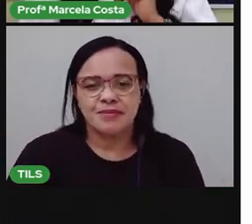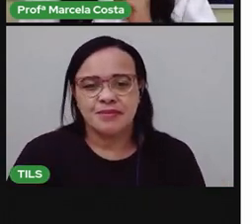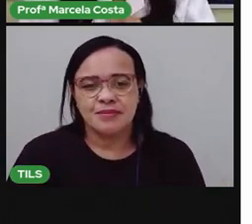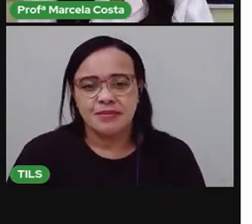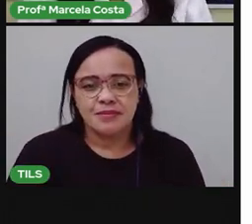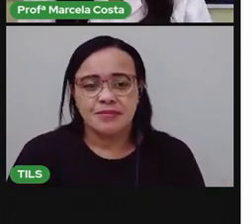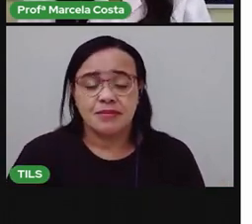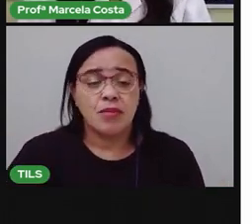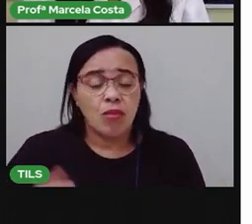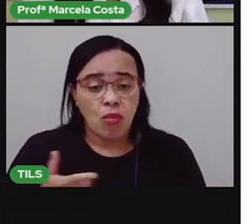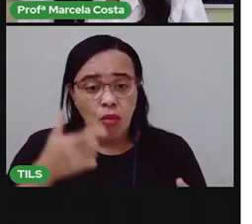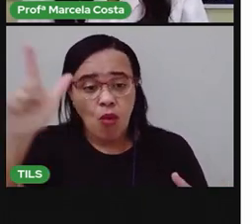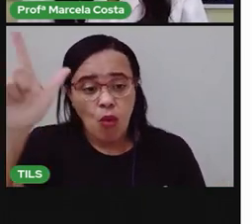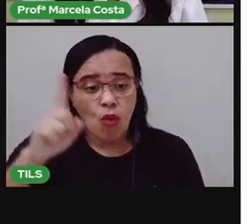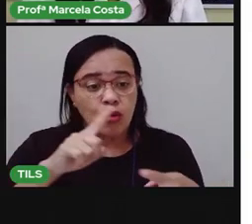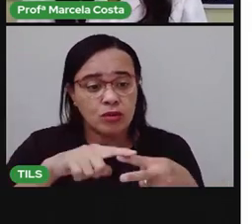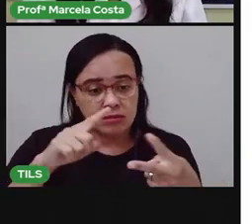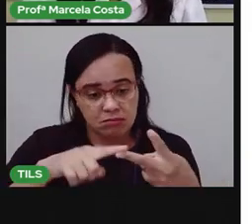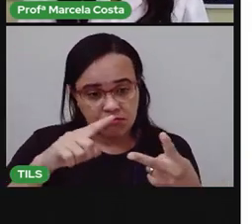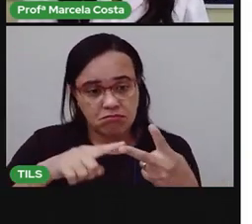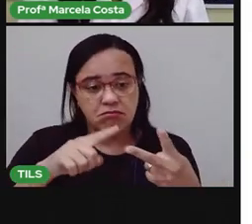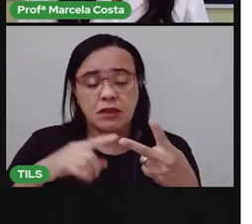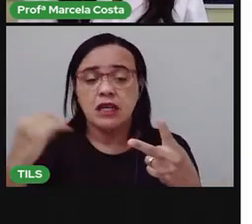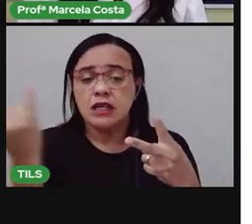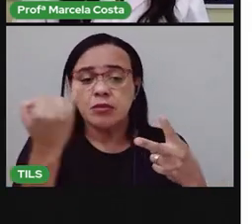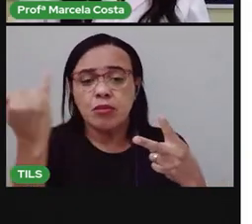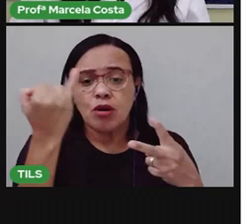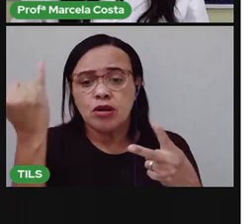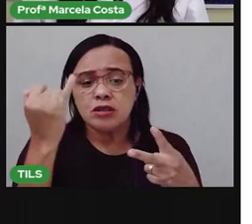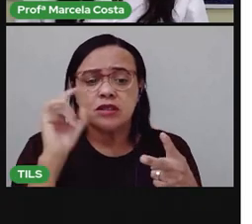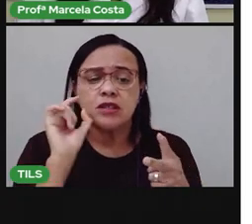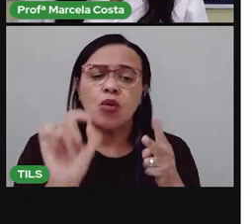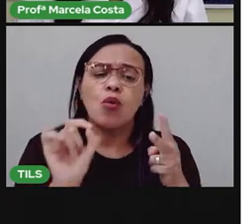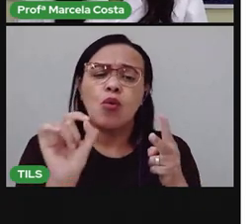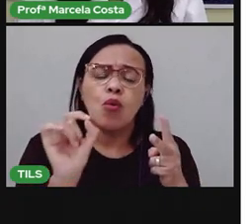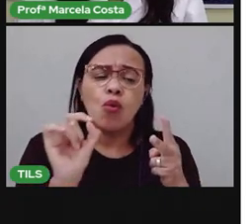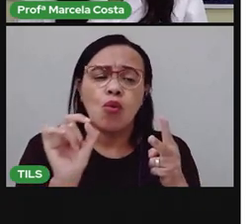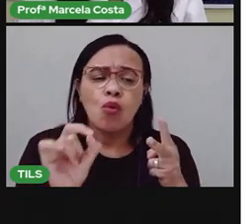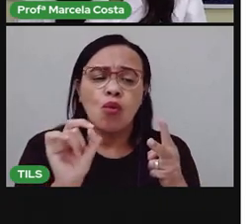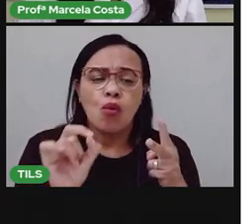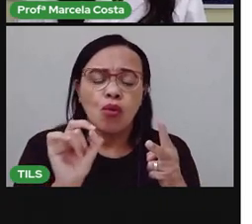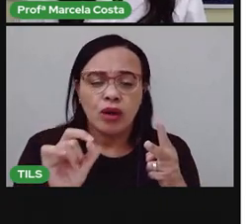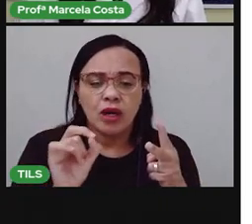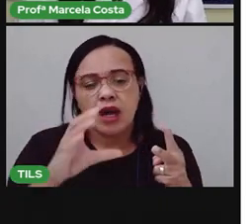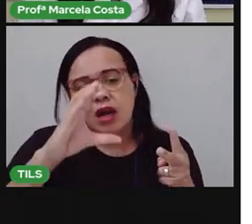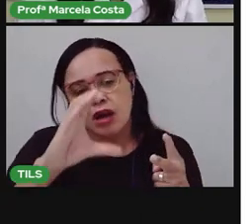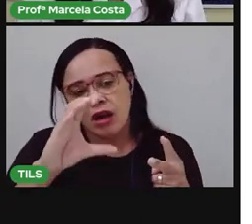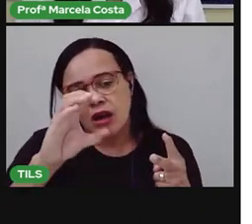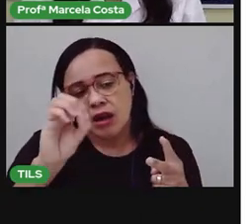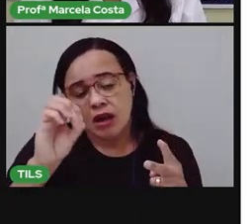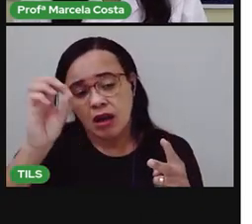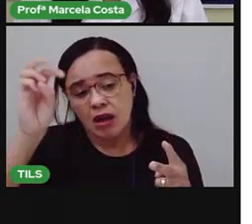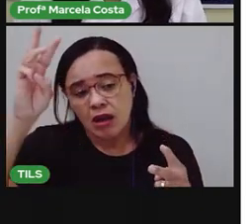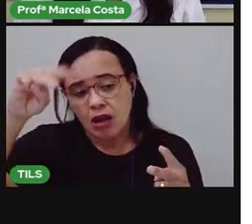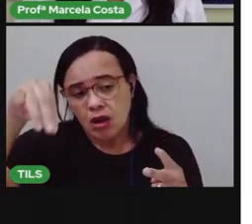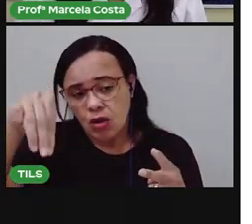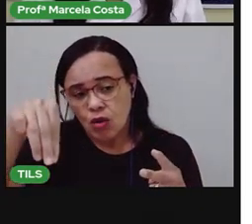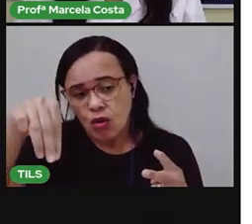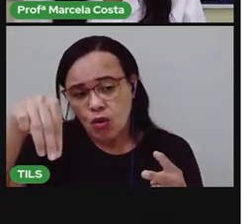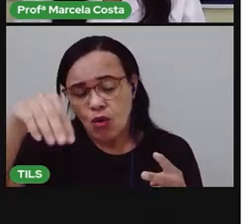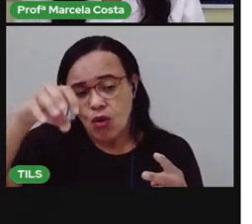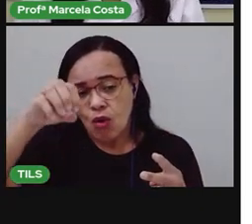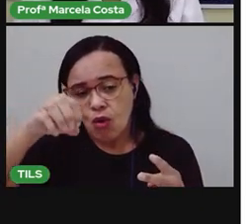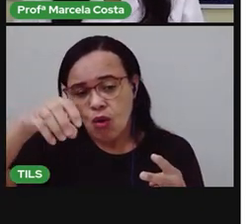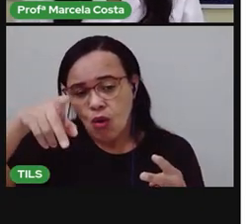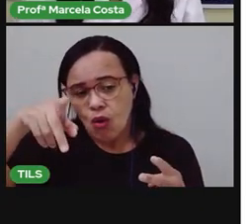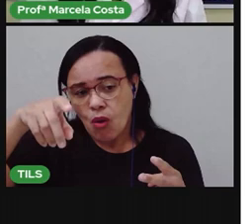Outra coisa que a gente encontra nos rótulos são a composição, né? A composição daquele alimento. Os